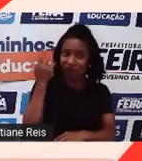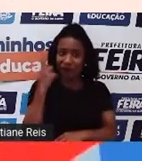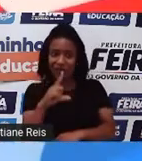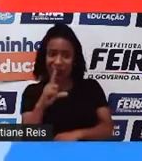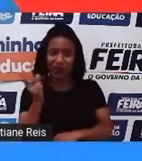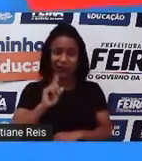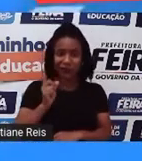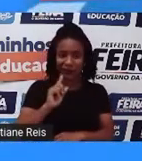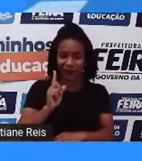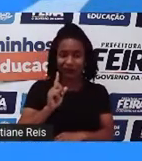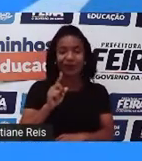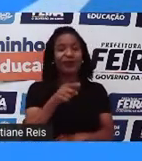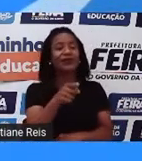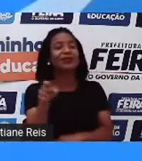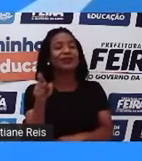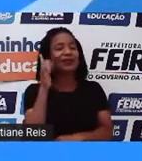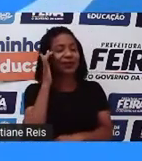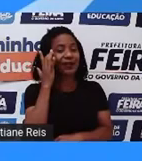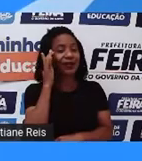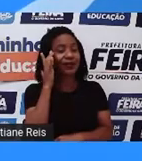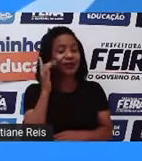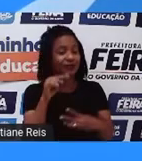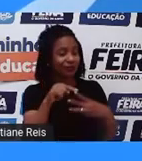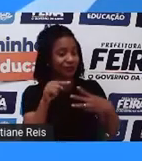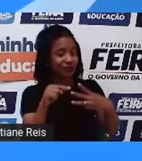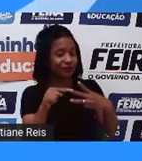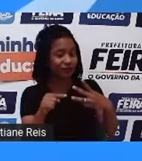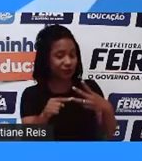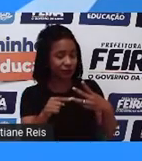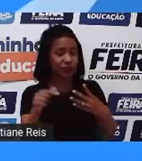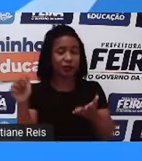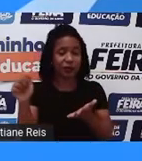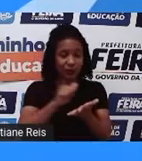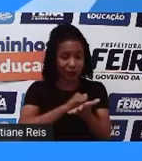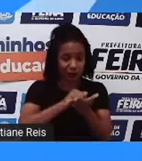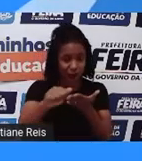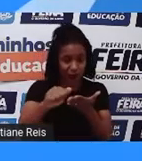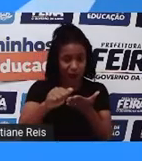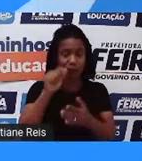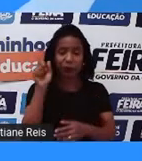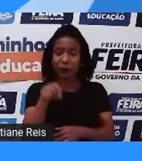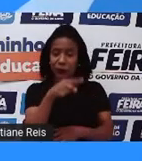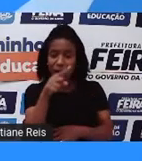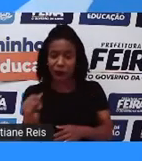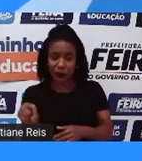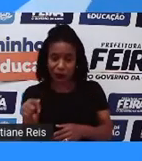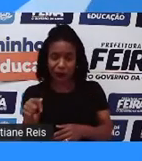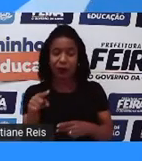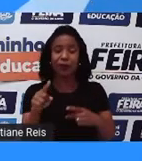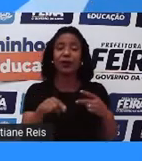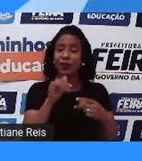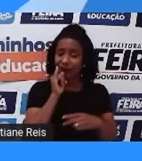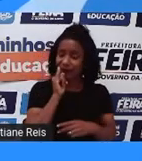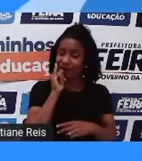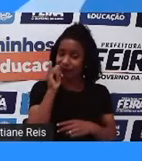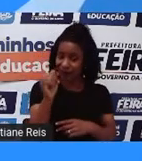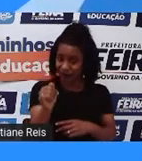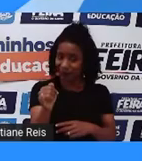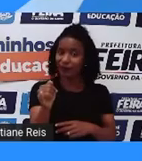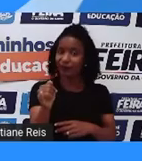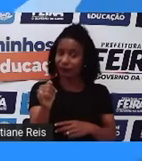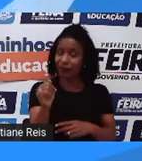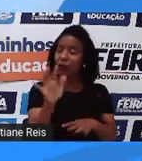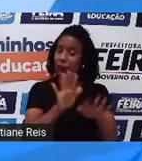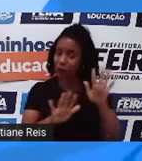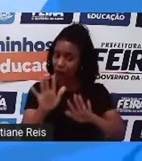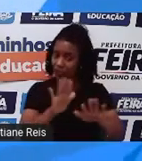O que é que vocês acham? A gente deve deletar excluir o e-mail e avisar aos nossos amigos para eles saberem que